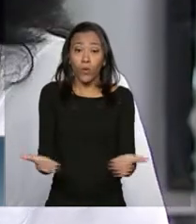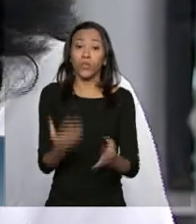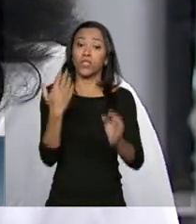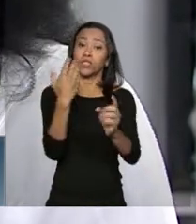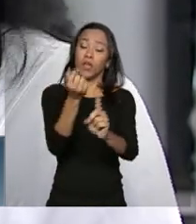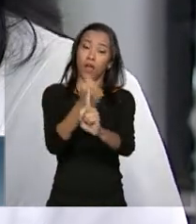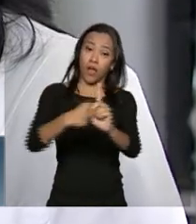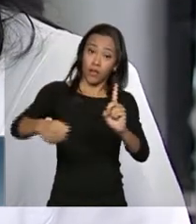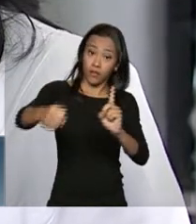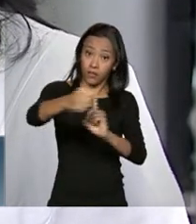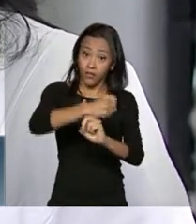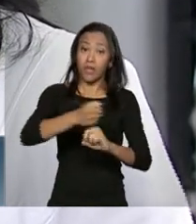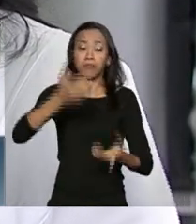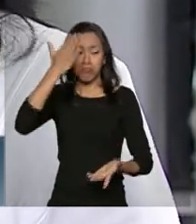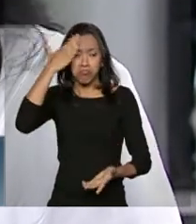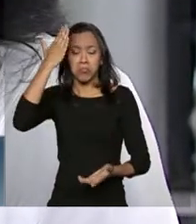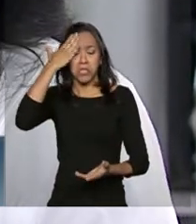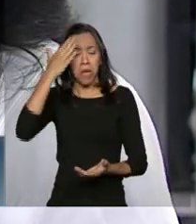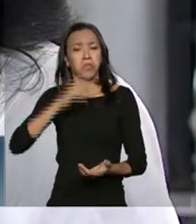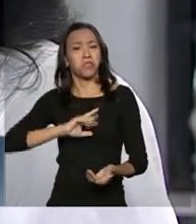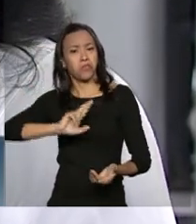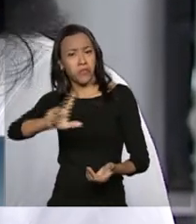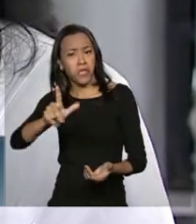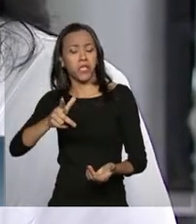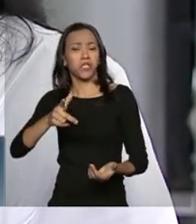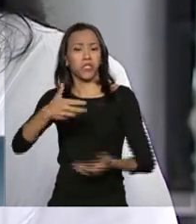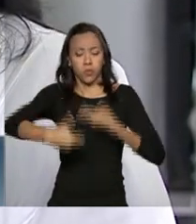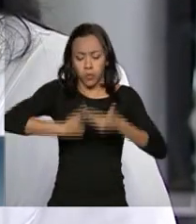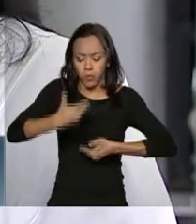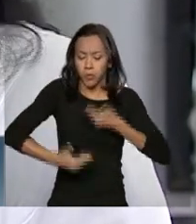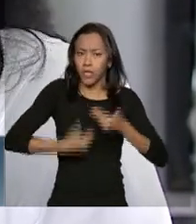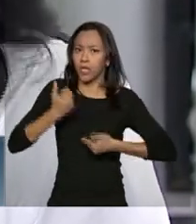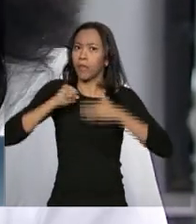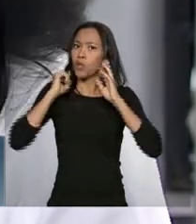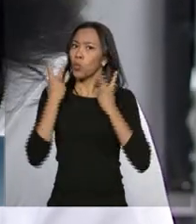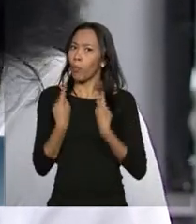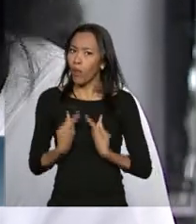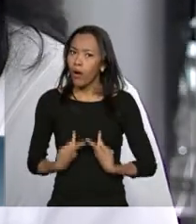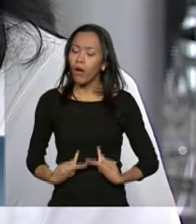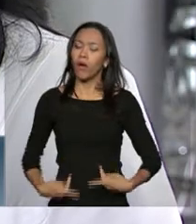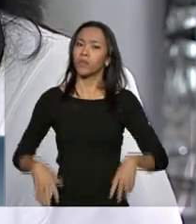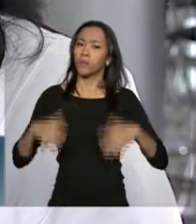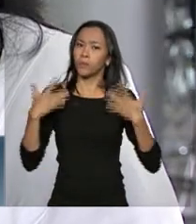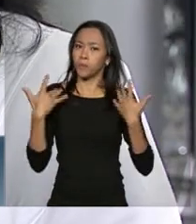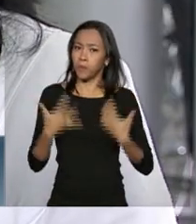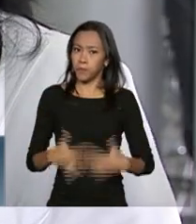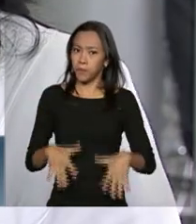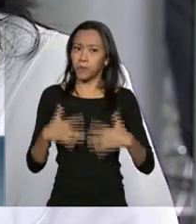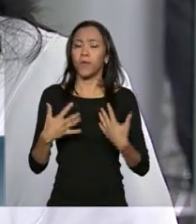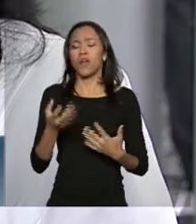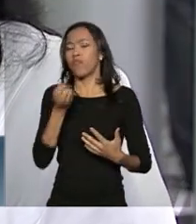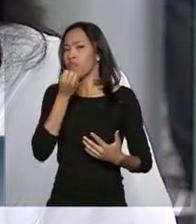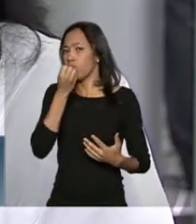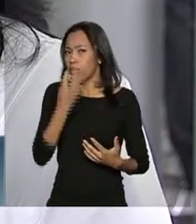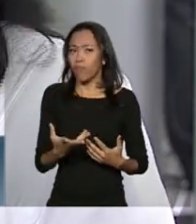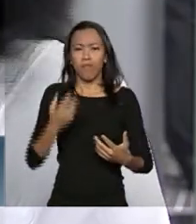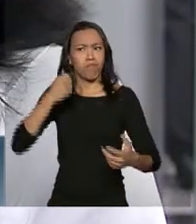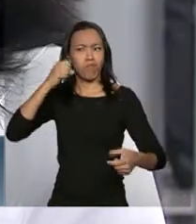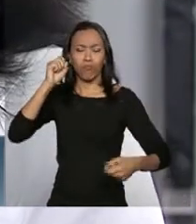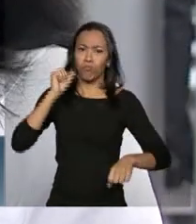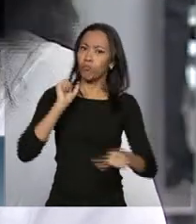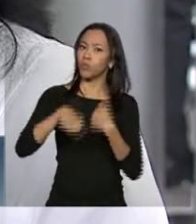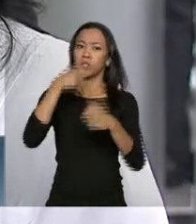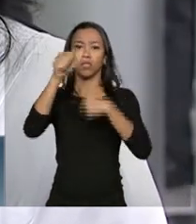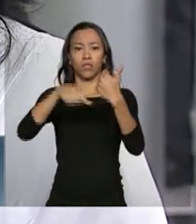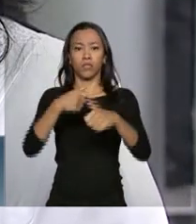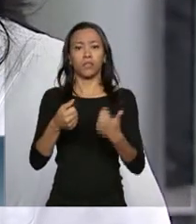e fala da diferença do tratamento humanizado. Eu diria que foi uma verdadeira revolução ter o programa, foi um grande